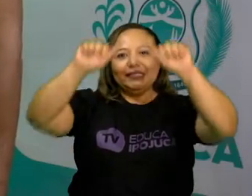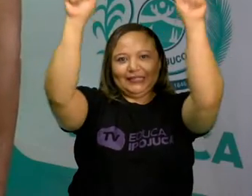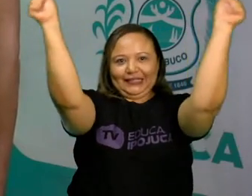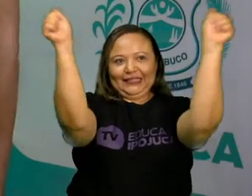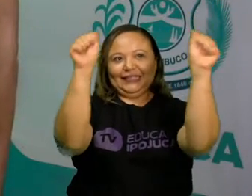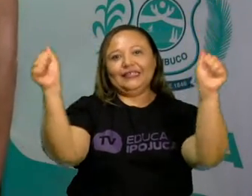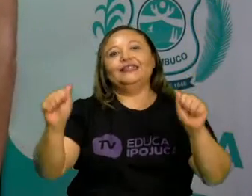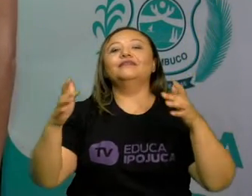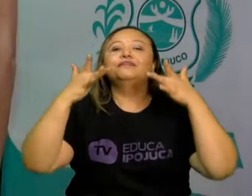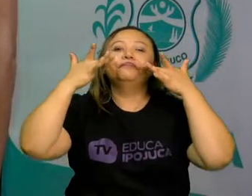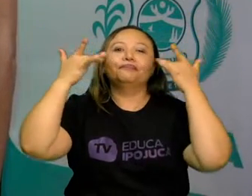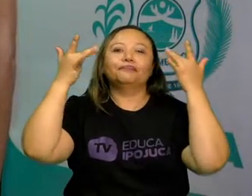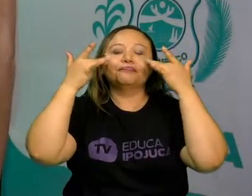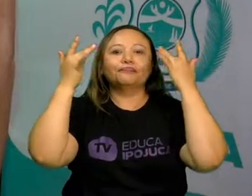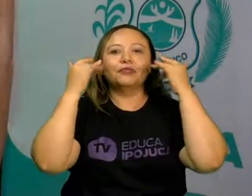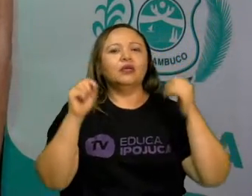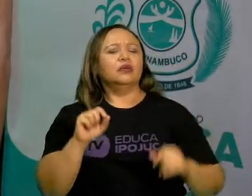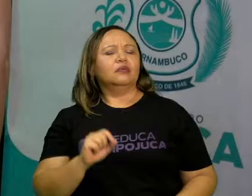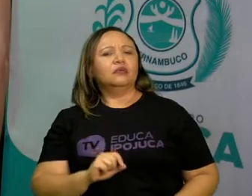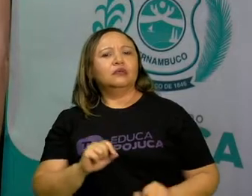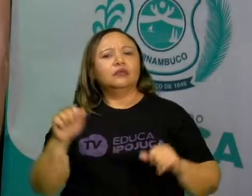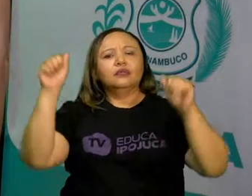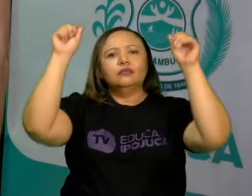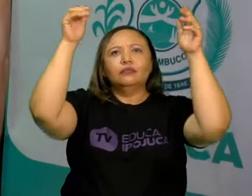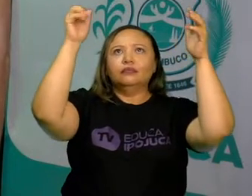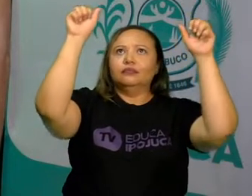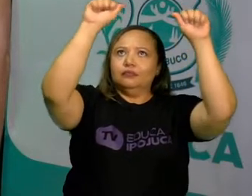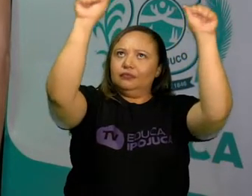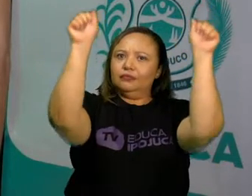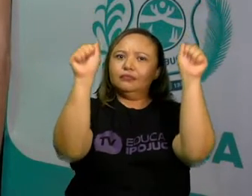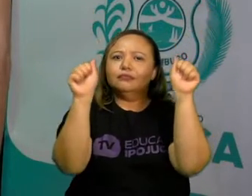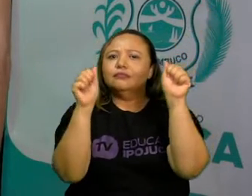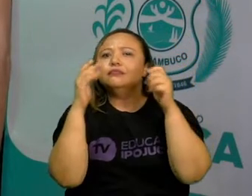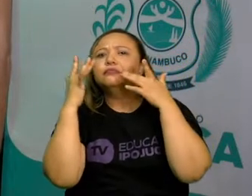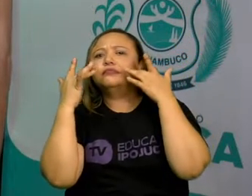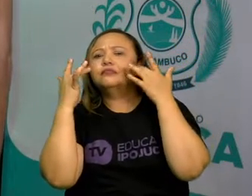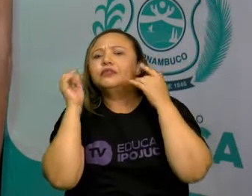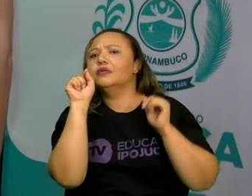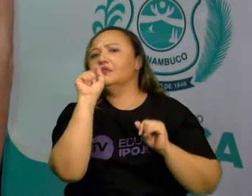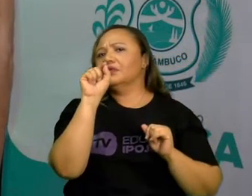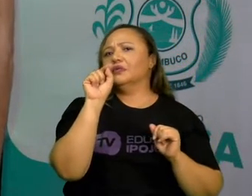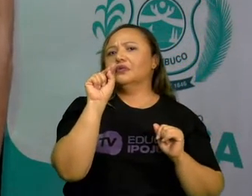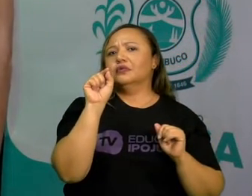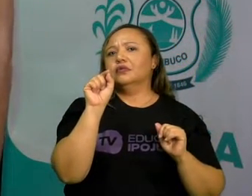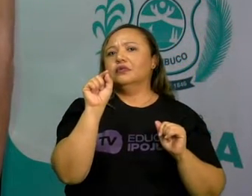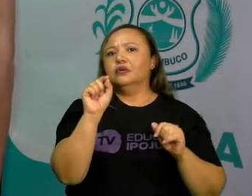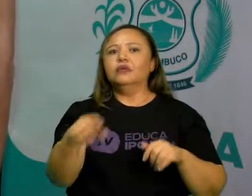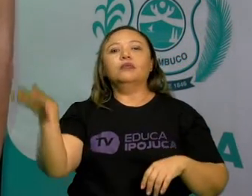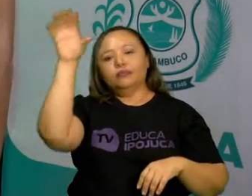O que serão artes cênicas? Vamos descobrir agora? Vamos lá?